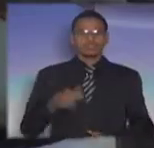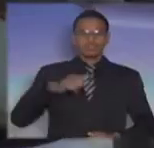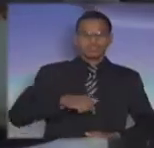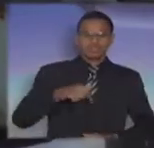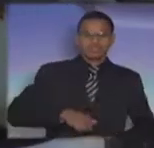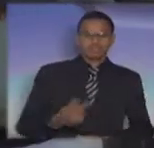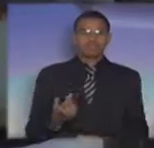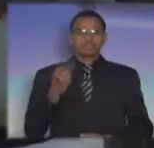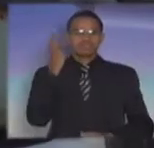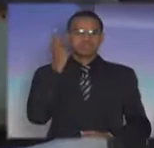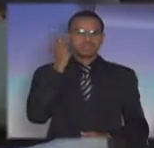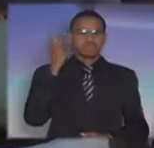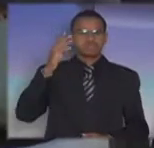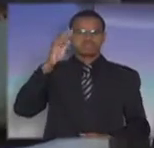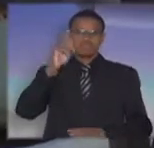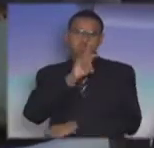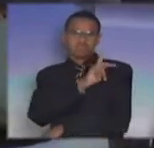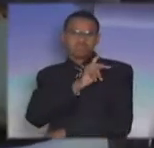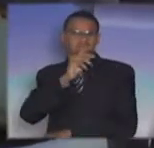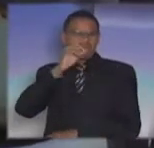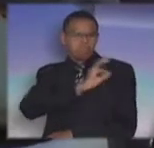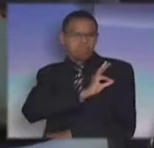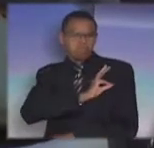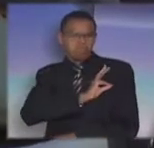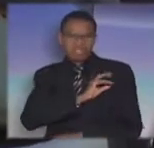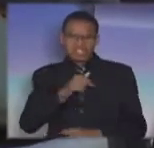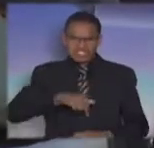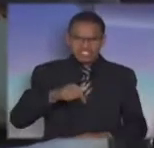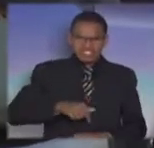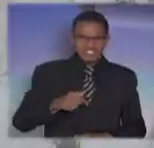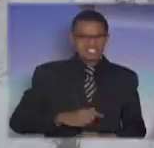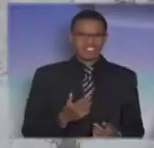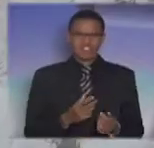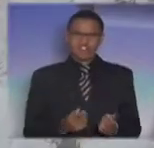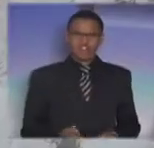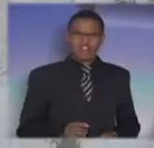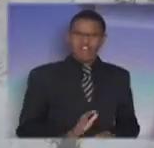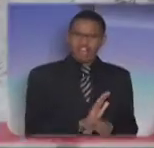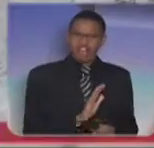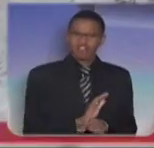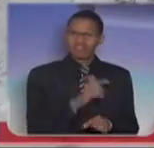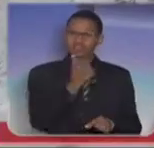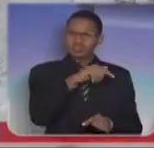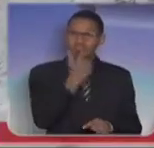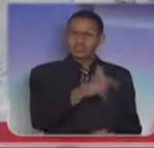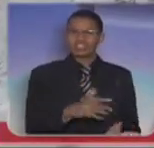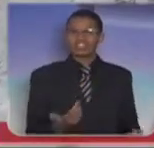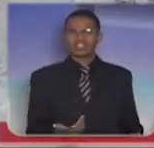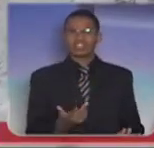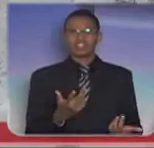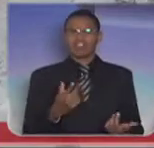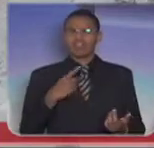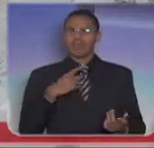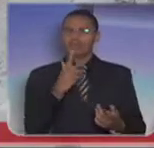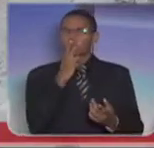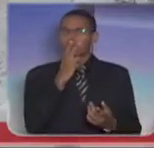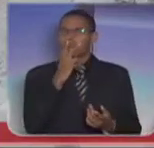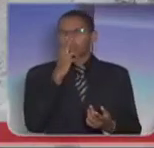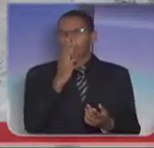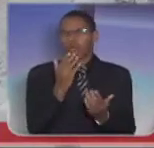valorizada. A polícia do Estado de São Paulo, ela está totalmente amarrada no combate ao crime.